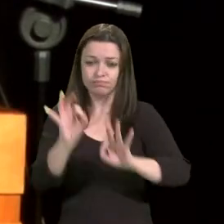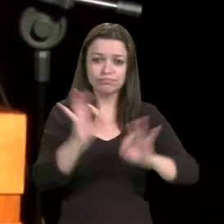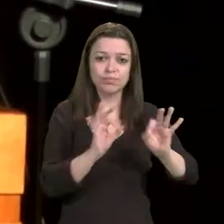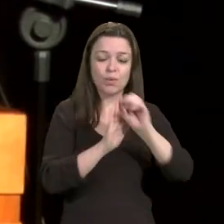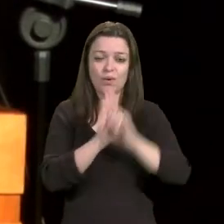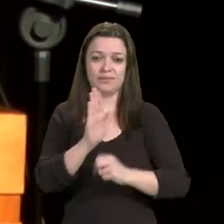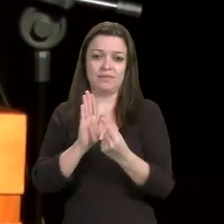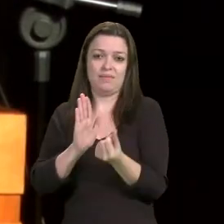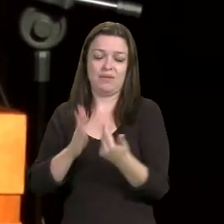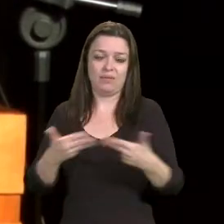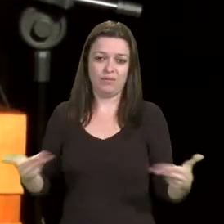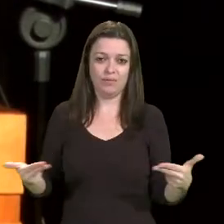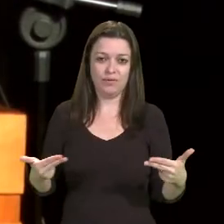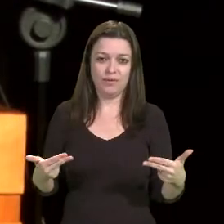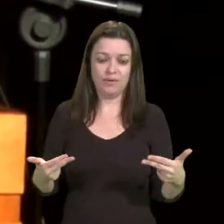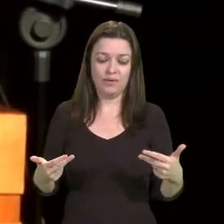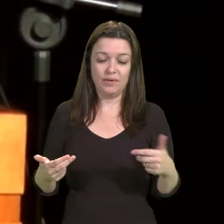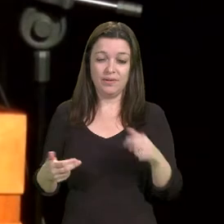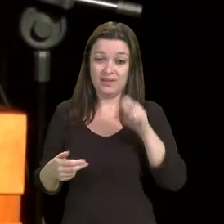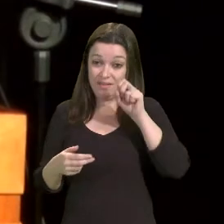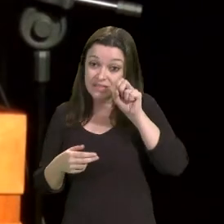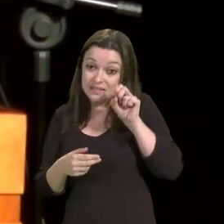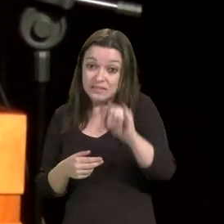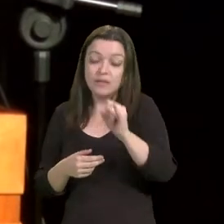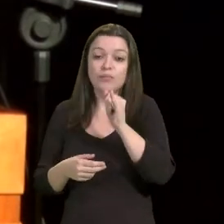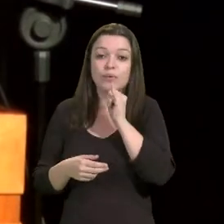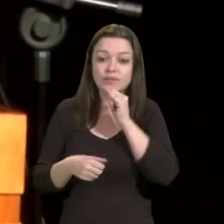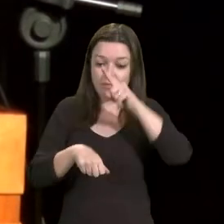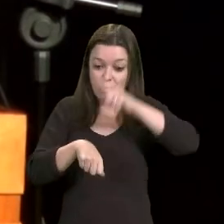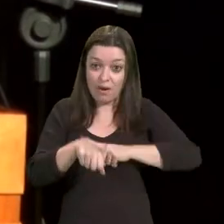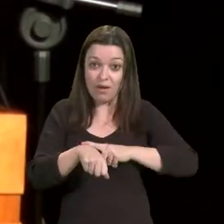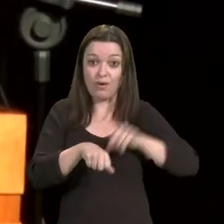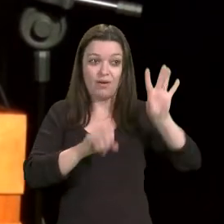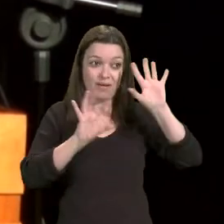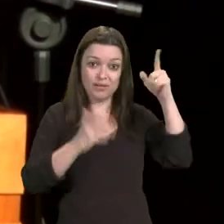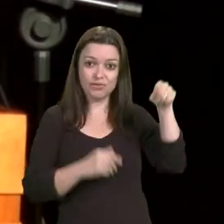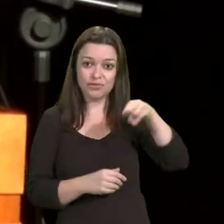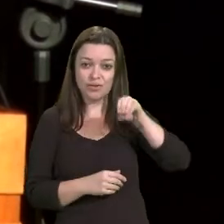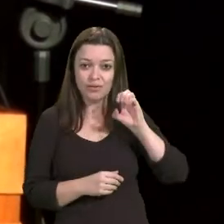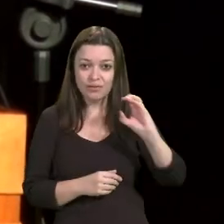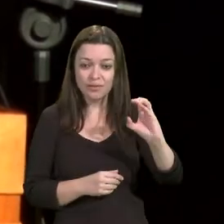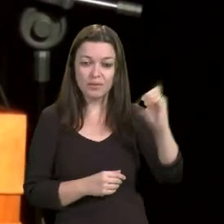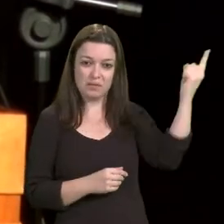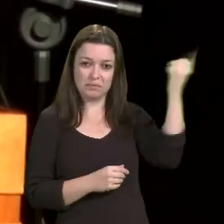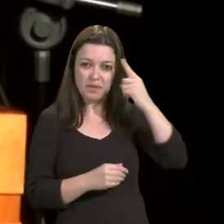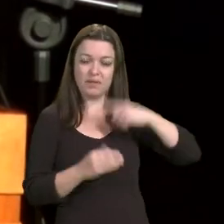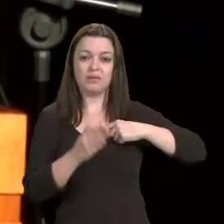Isto, pois, ao promover estes cortes orçamentários,